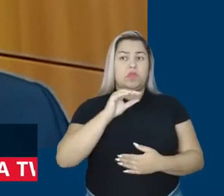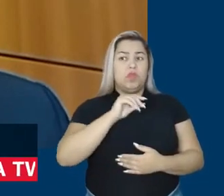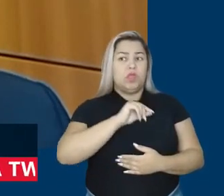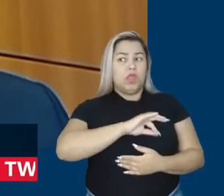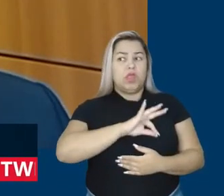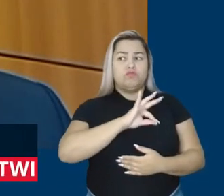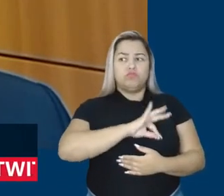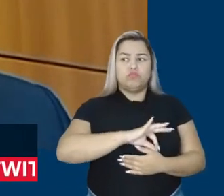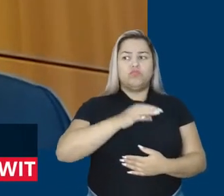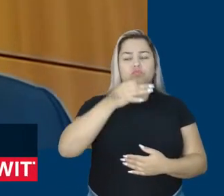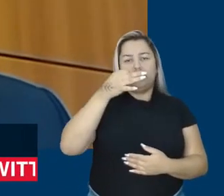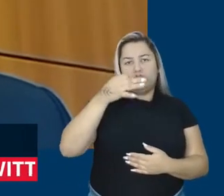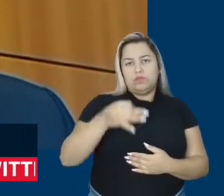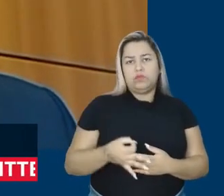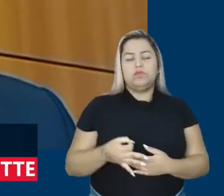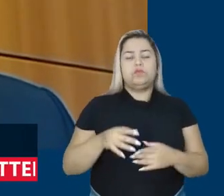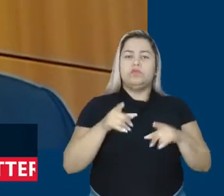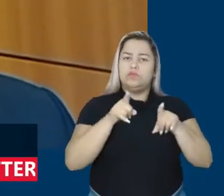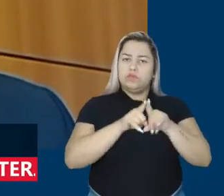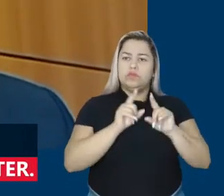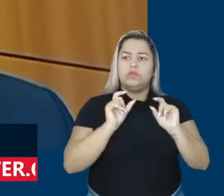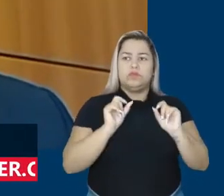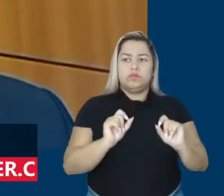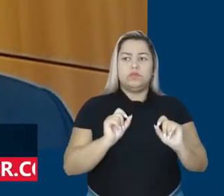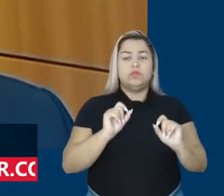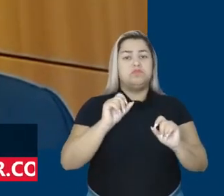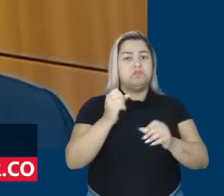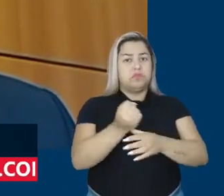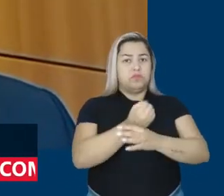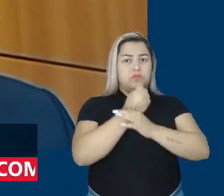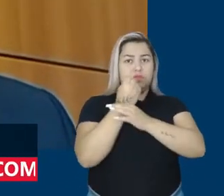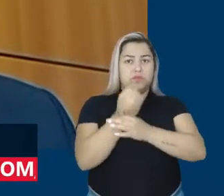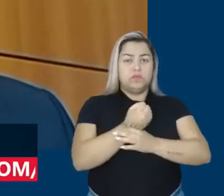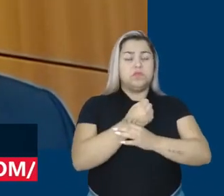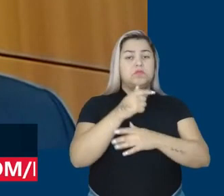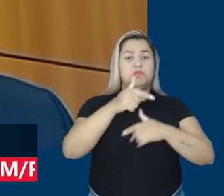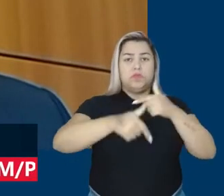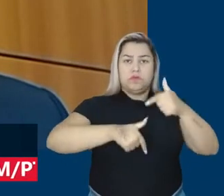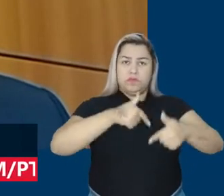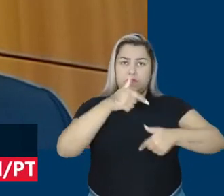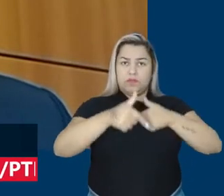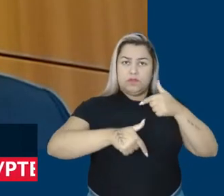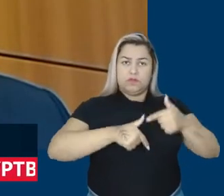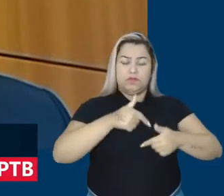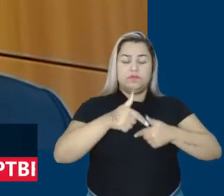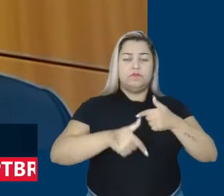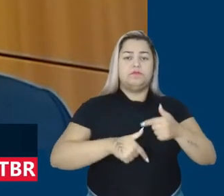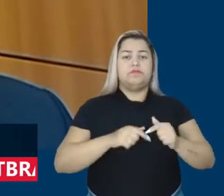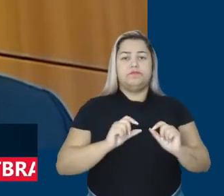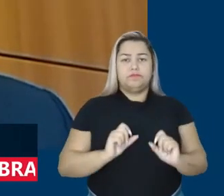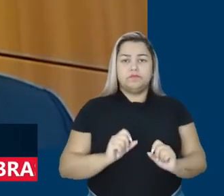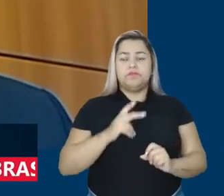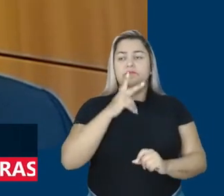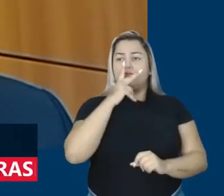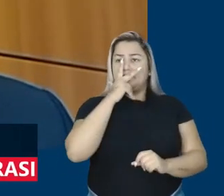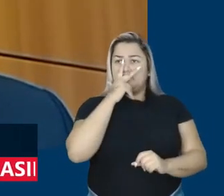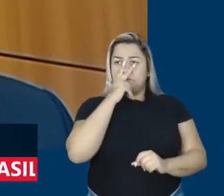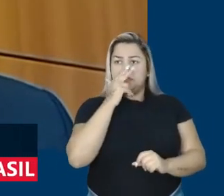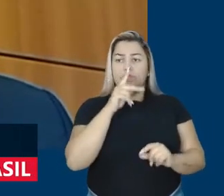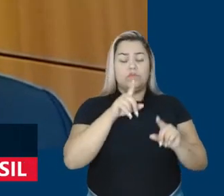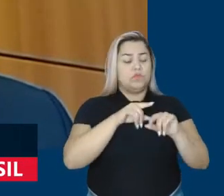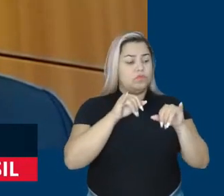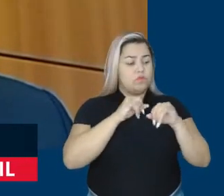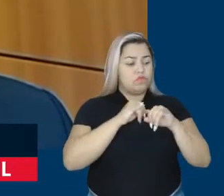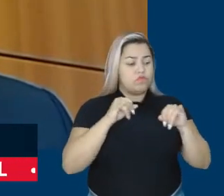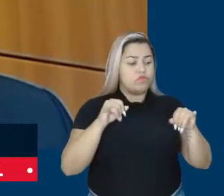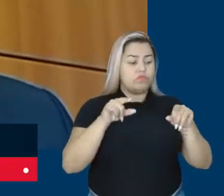justa e condições de segurança para esses trabalhadores. Então, eu acho que esse conjunto de anúncios,